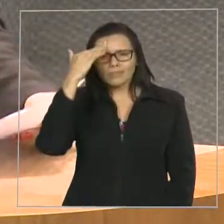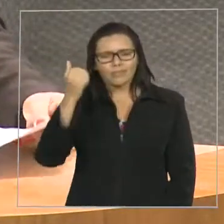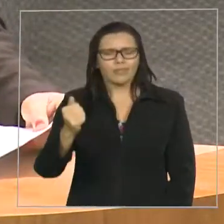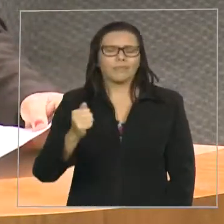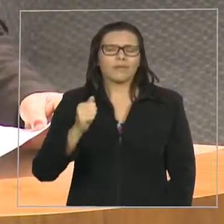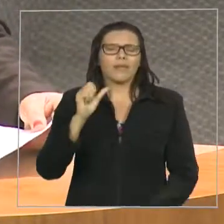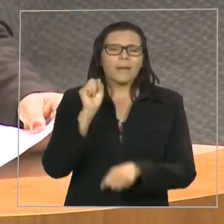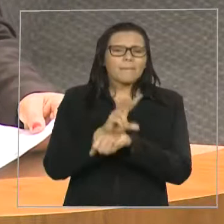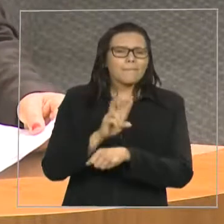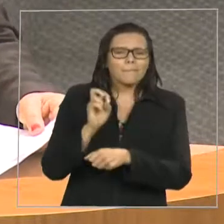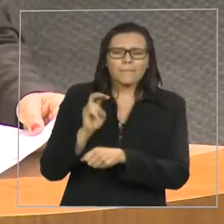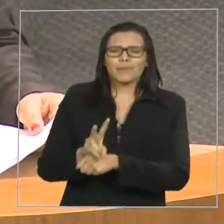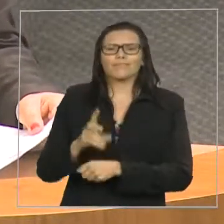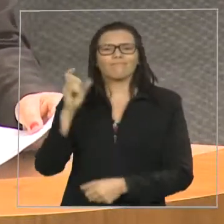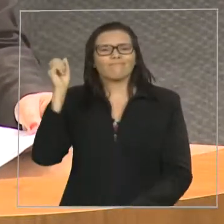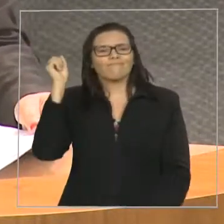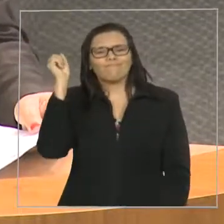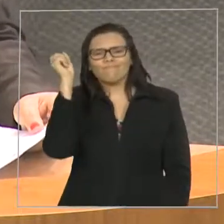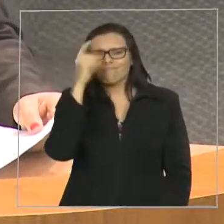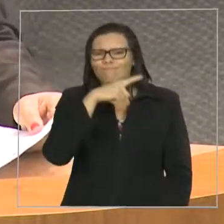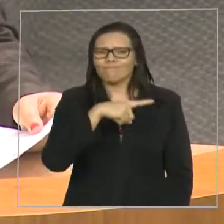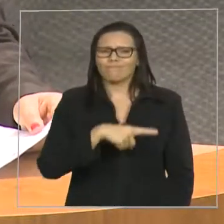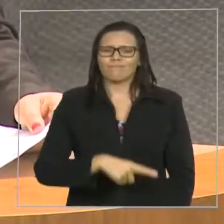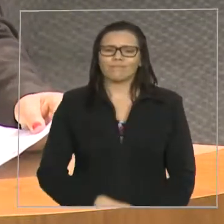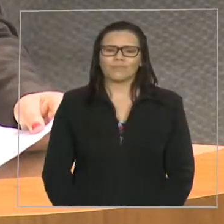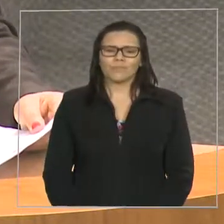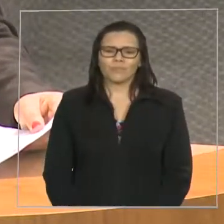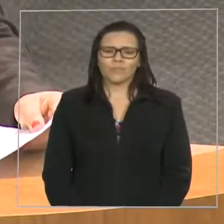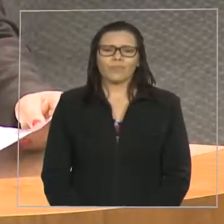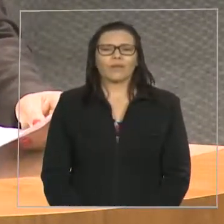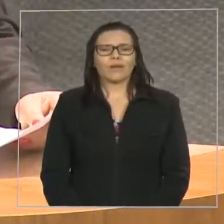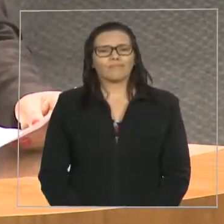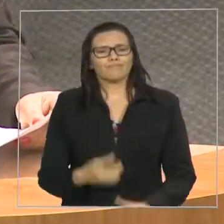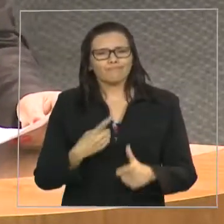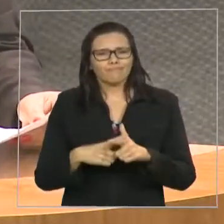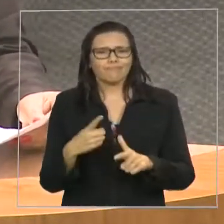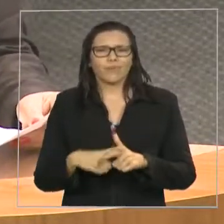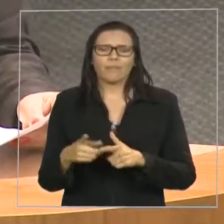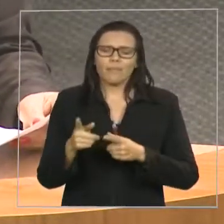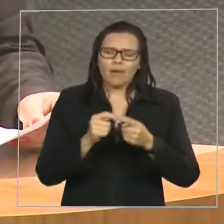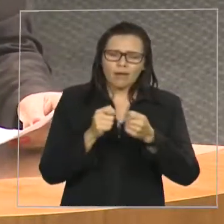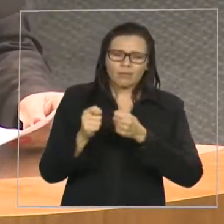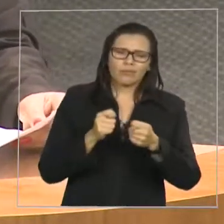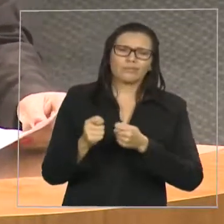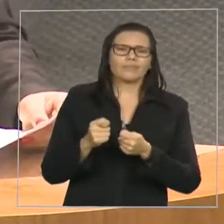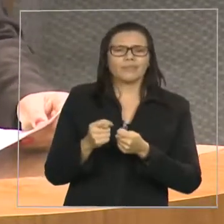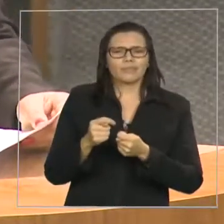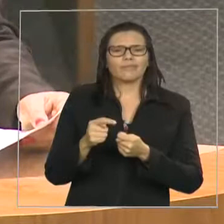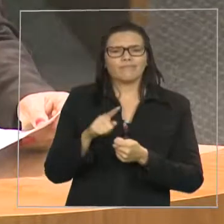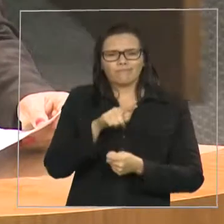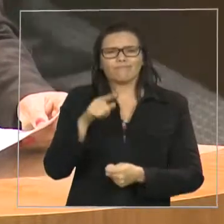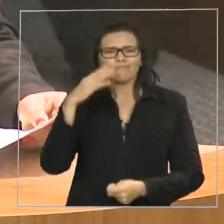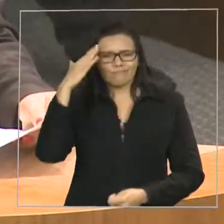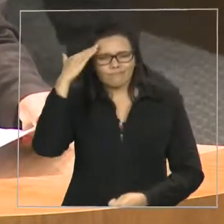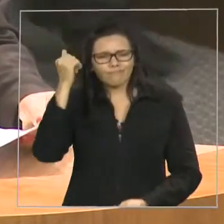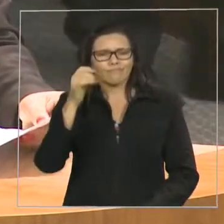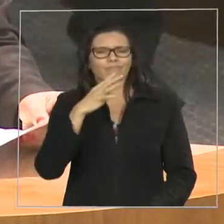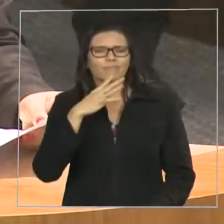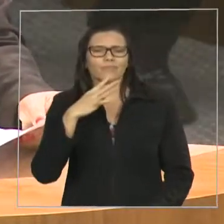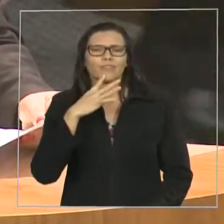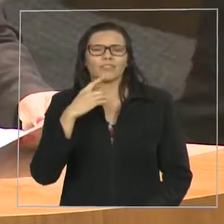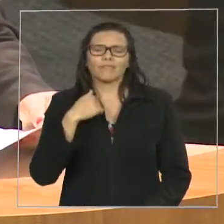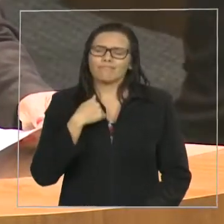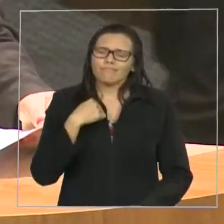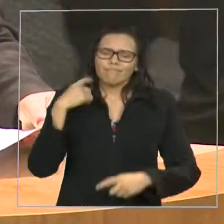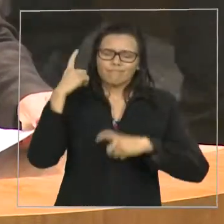a nossa situação econômica ainda é preocupante, muito preocupante. Espere